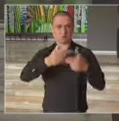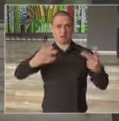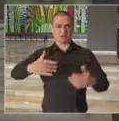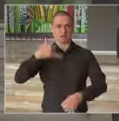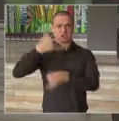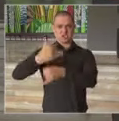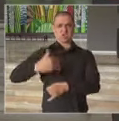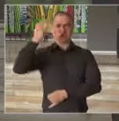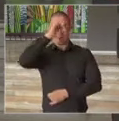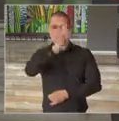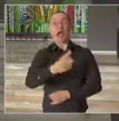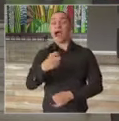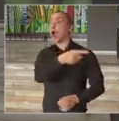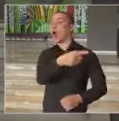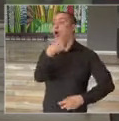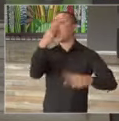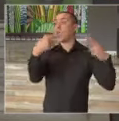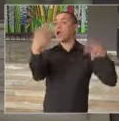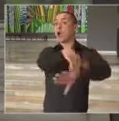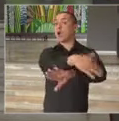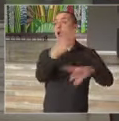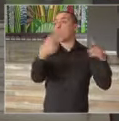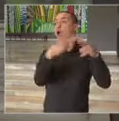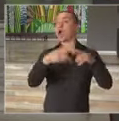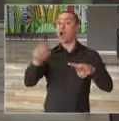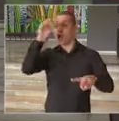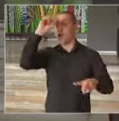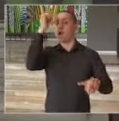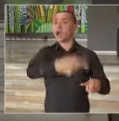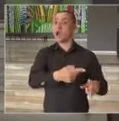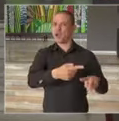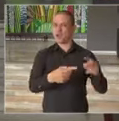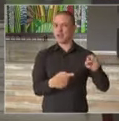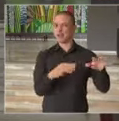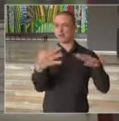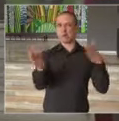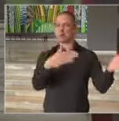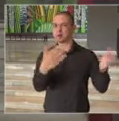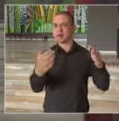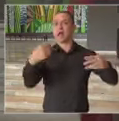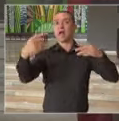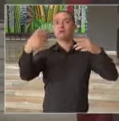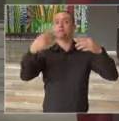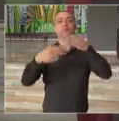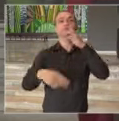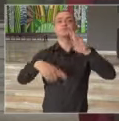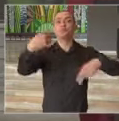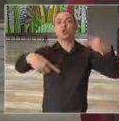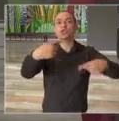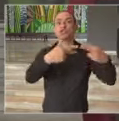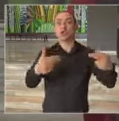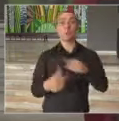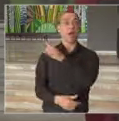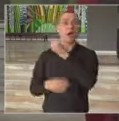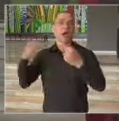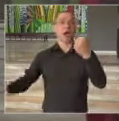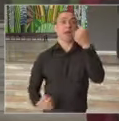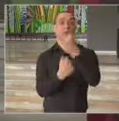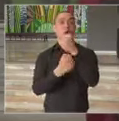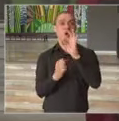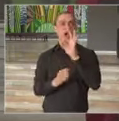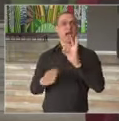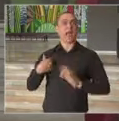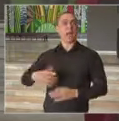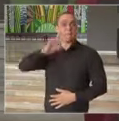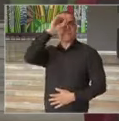conflitos de rua ou manifestações de parte a parte para apoiar um projeto